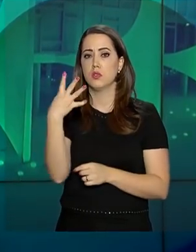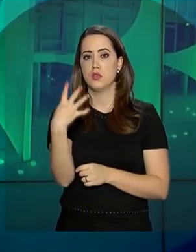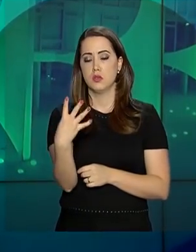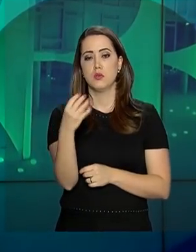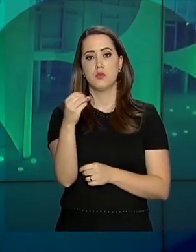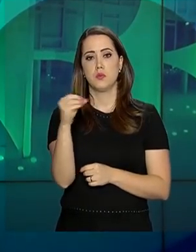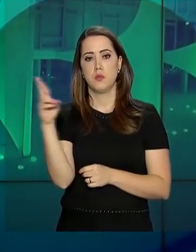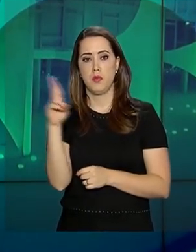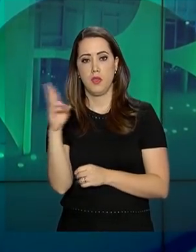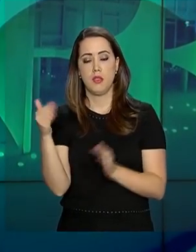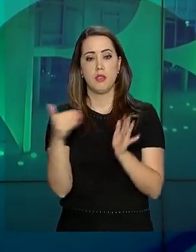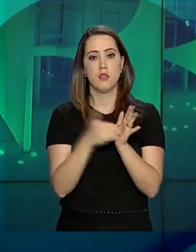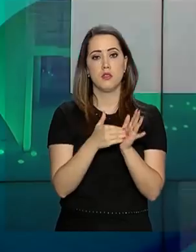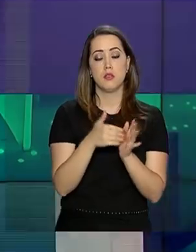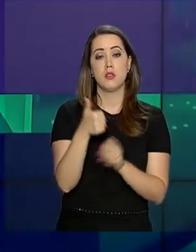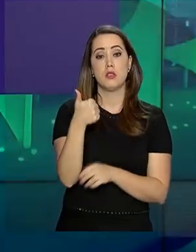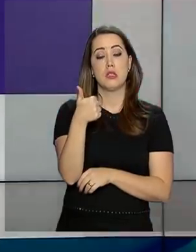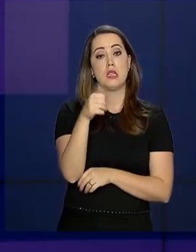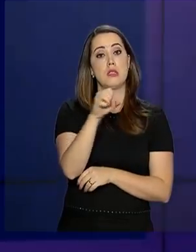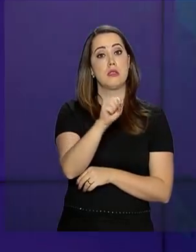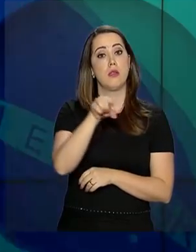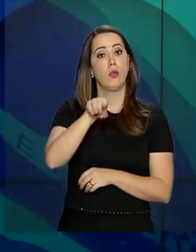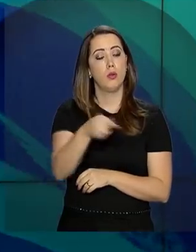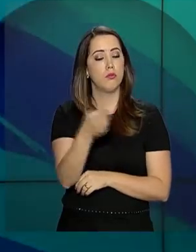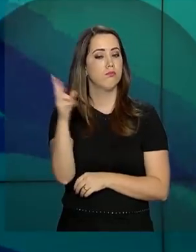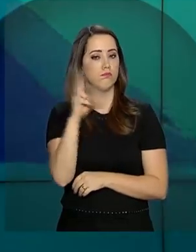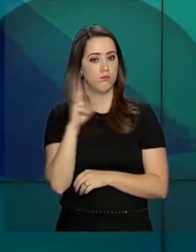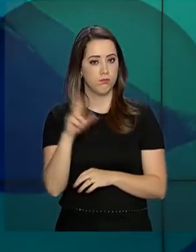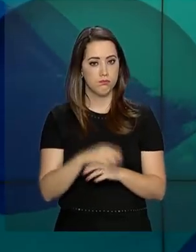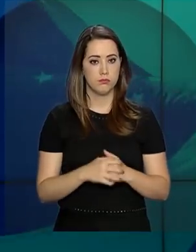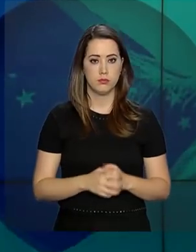R$ 400 a R 180 mil.